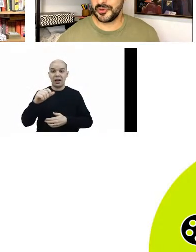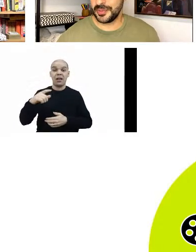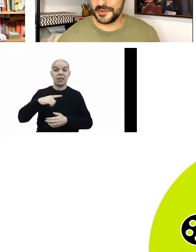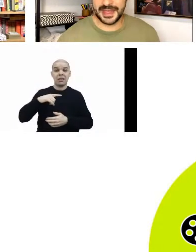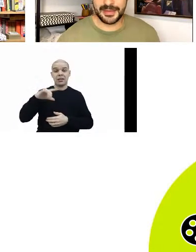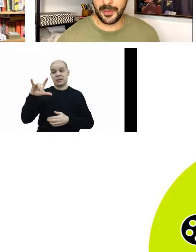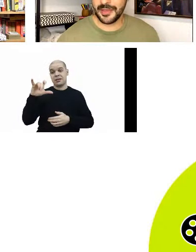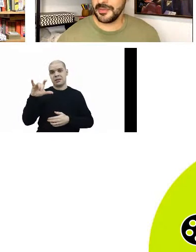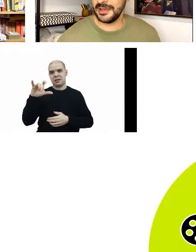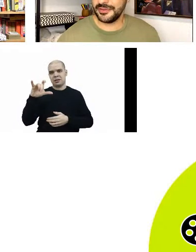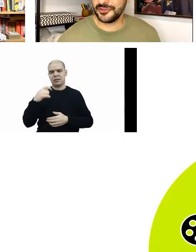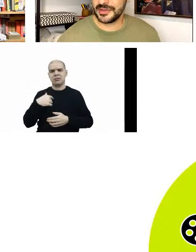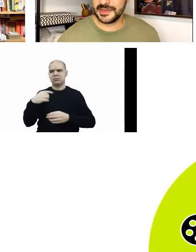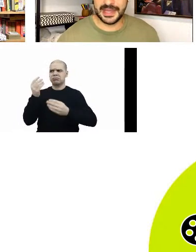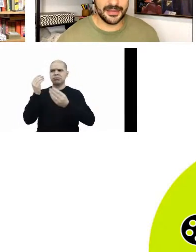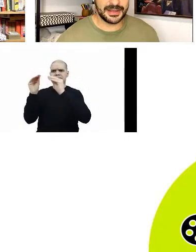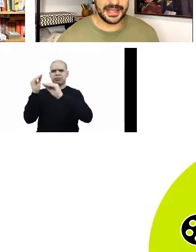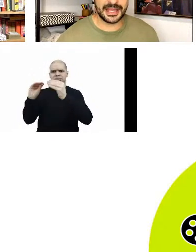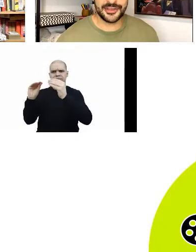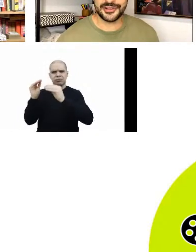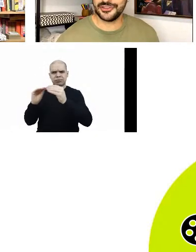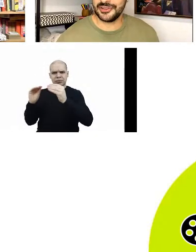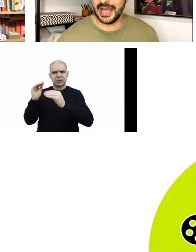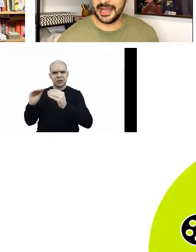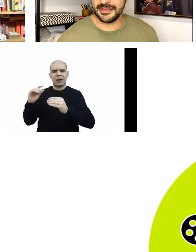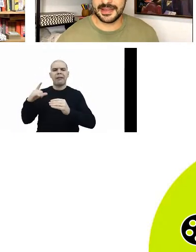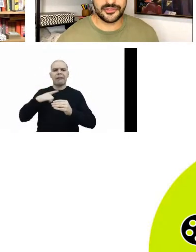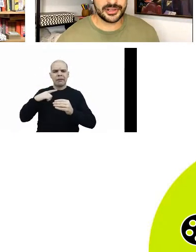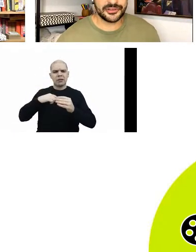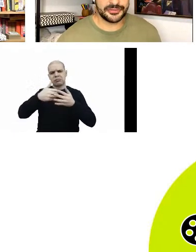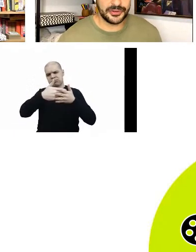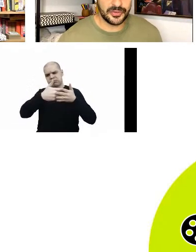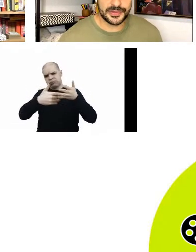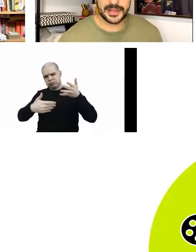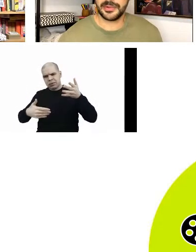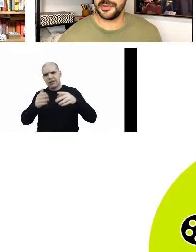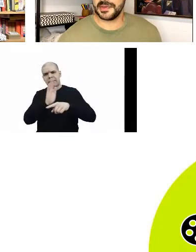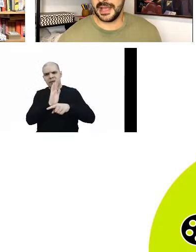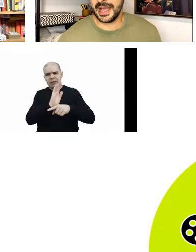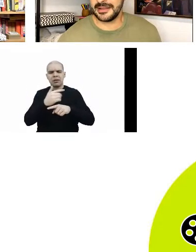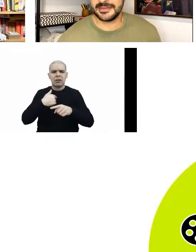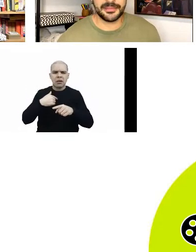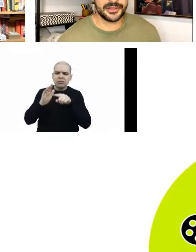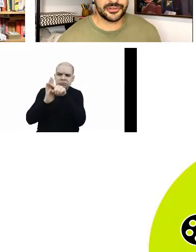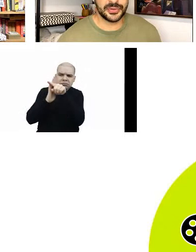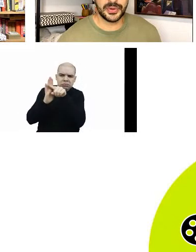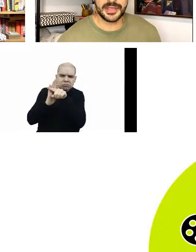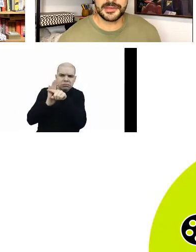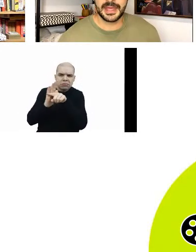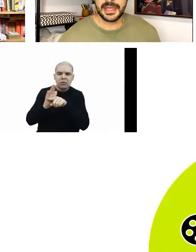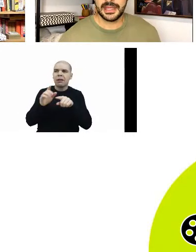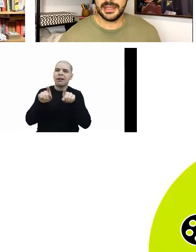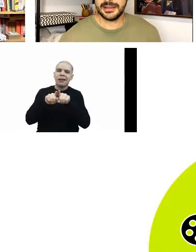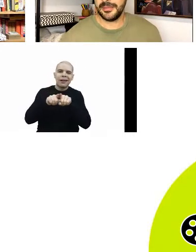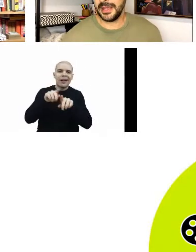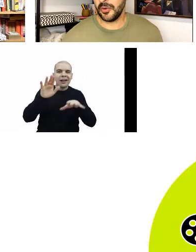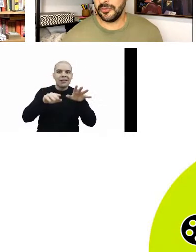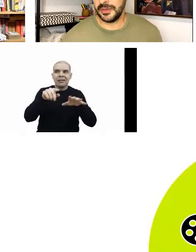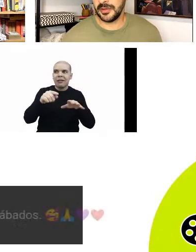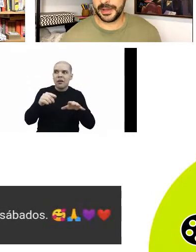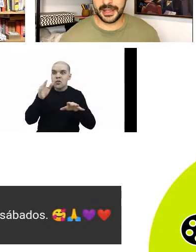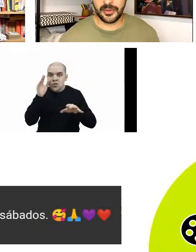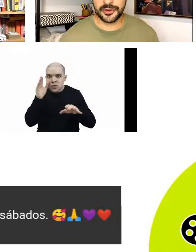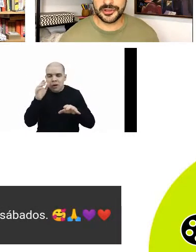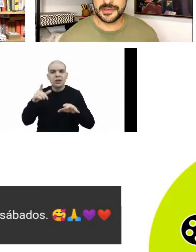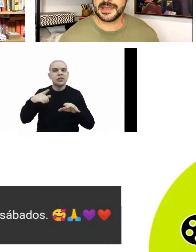posto muito sobre cinema, é quase uma revista de cinema, tem críticas diárias, tem dicas de filmes, tem curiosidades, tem bastidores, e também